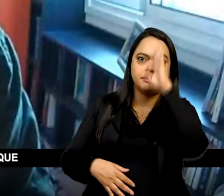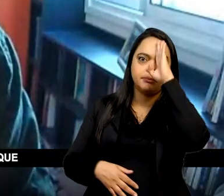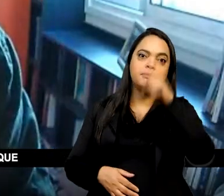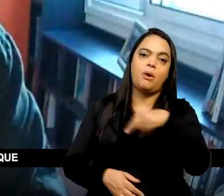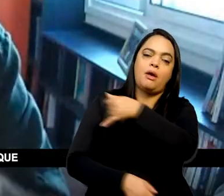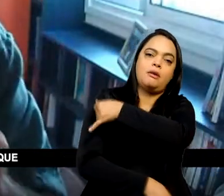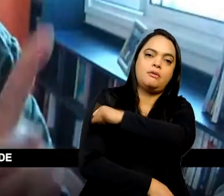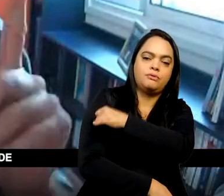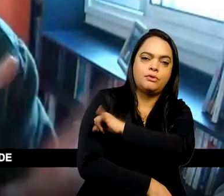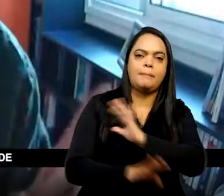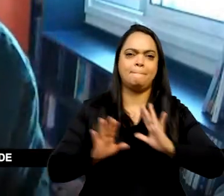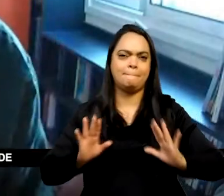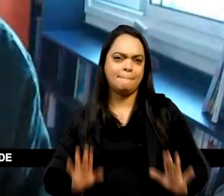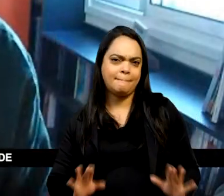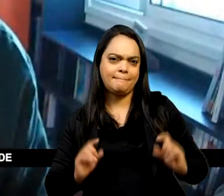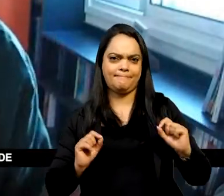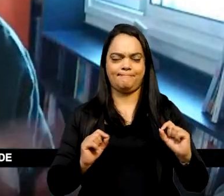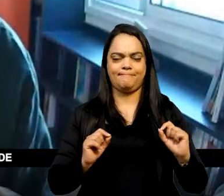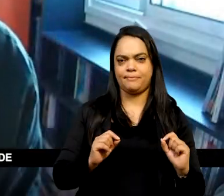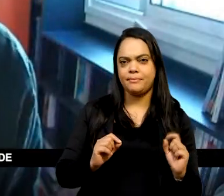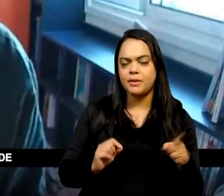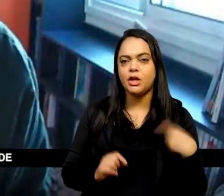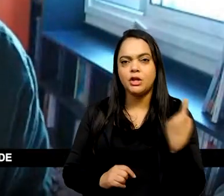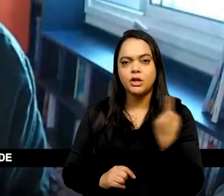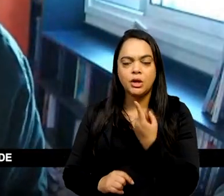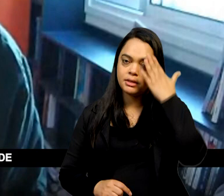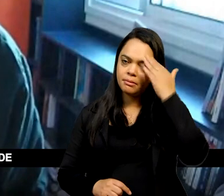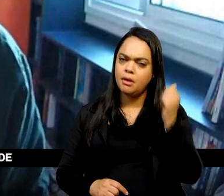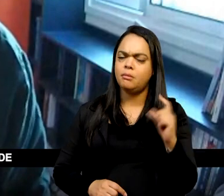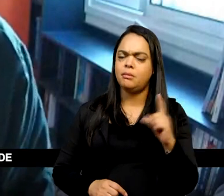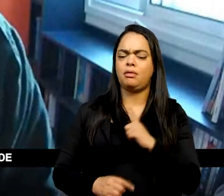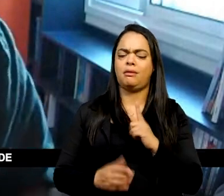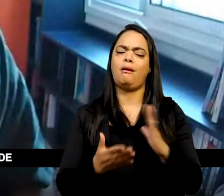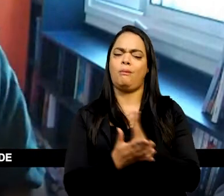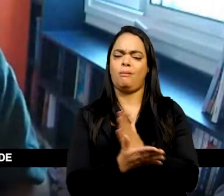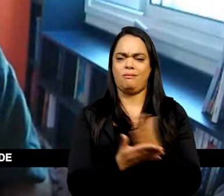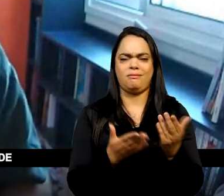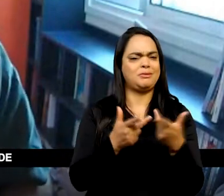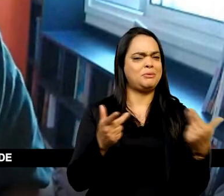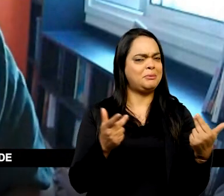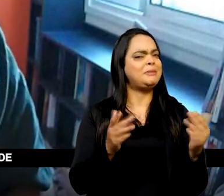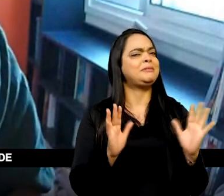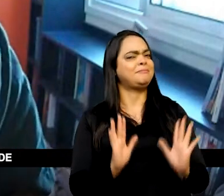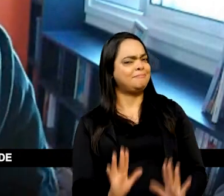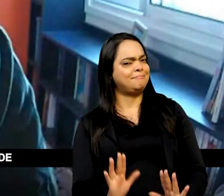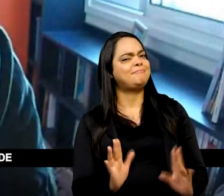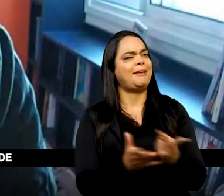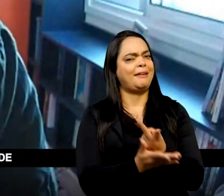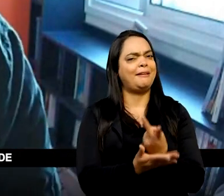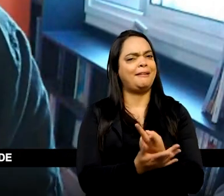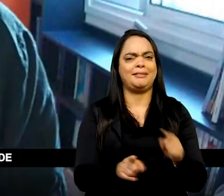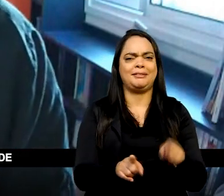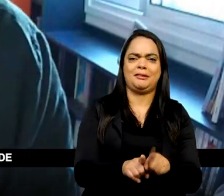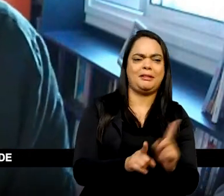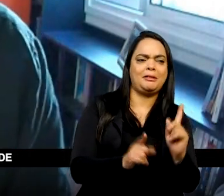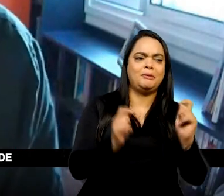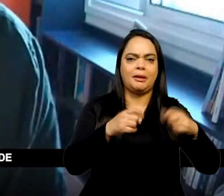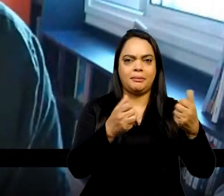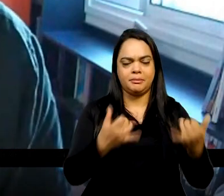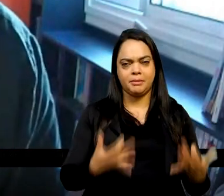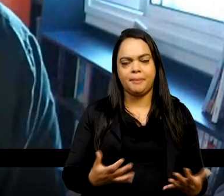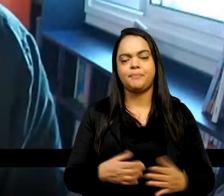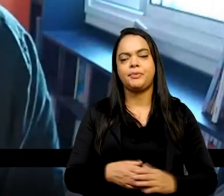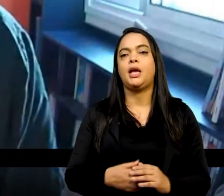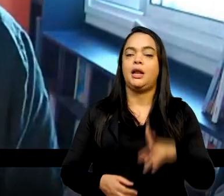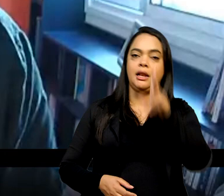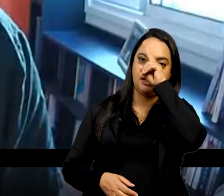outras assimetrias que não são tão justificáveis assim. Então, o fato de que não apenas o Rio de Janeiro foi sede da